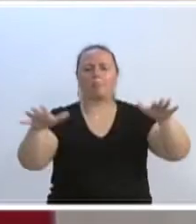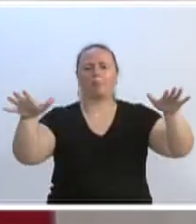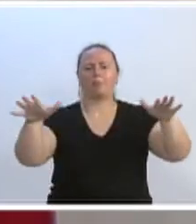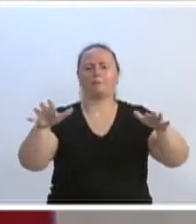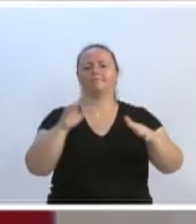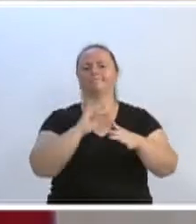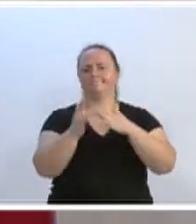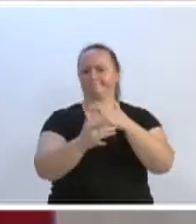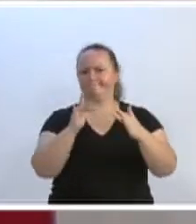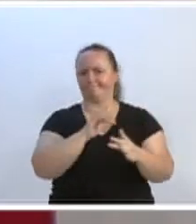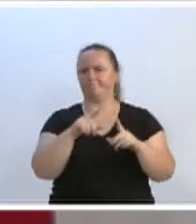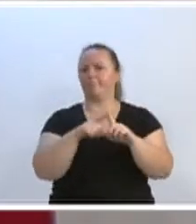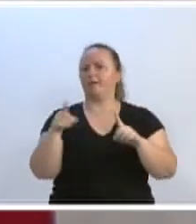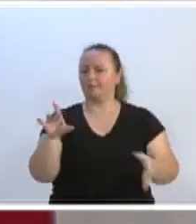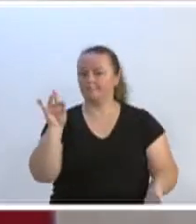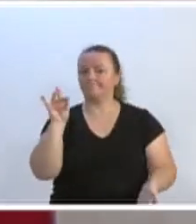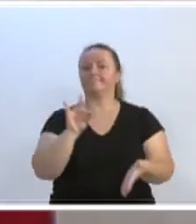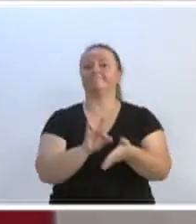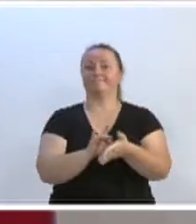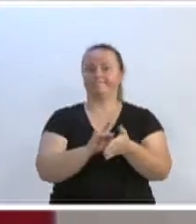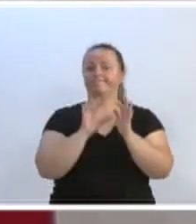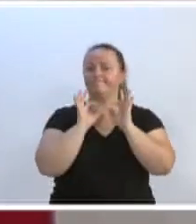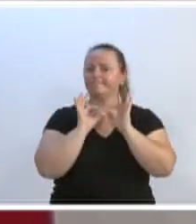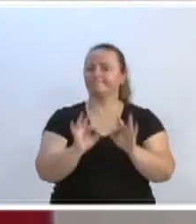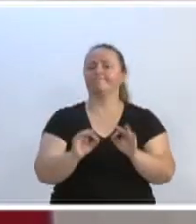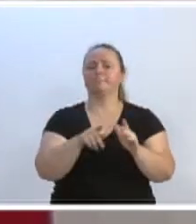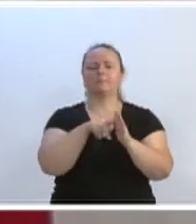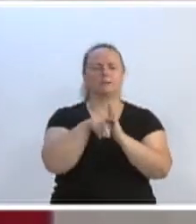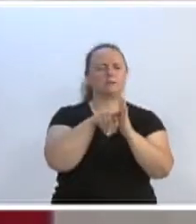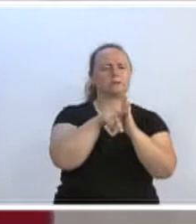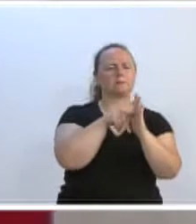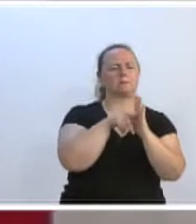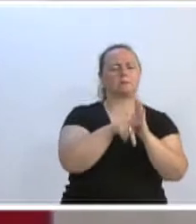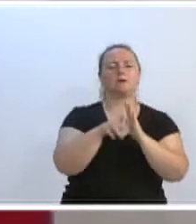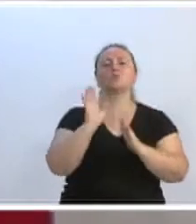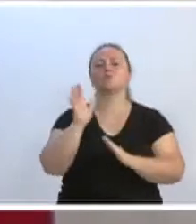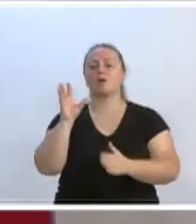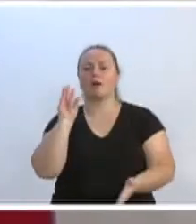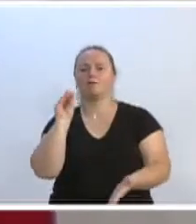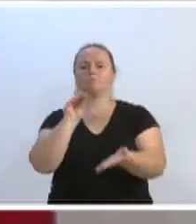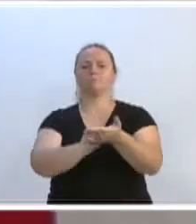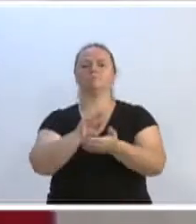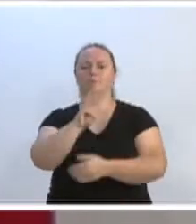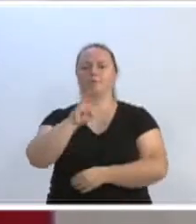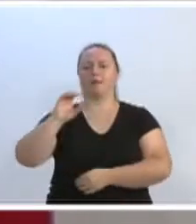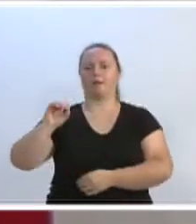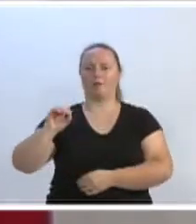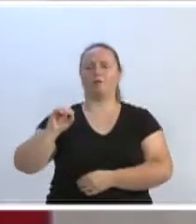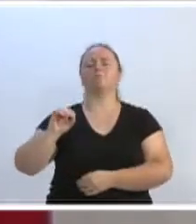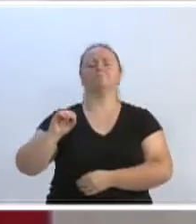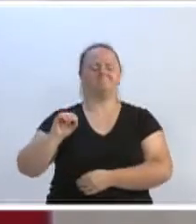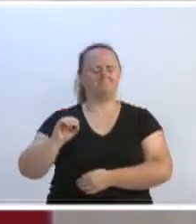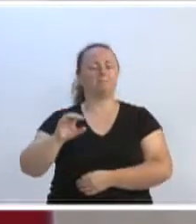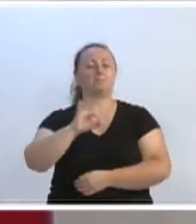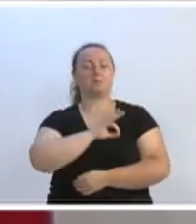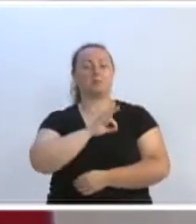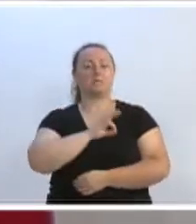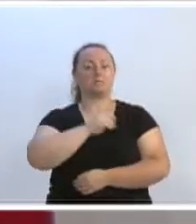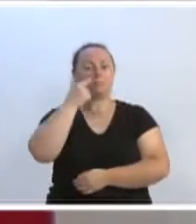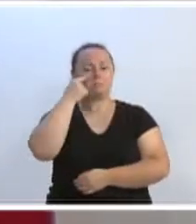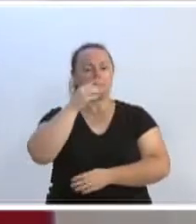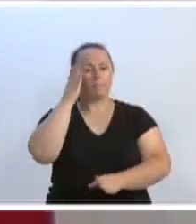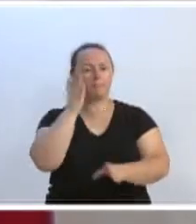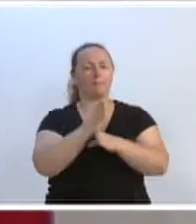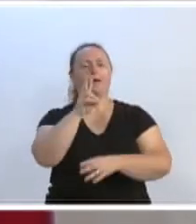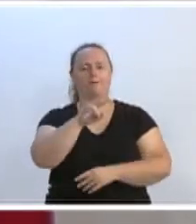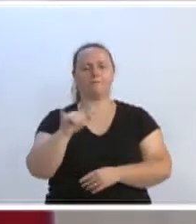sociais. Eu tenho certeza que a investigação policial, registrei BO a respeito disso, vai conseguir chegar nos